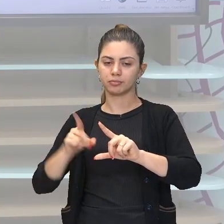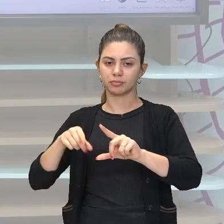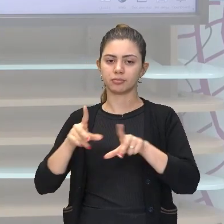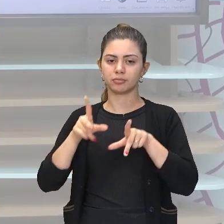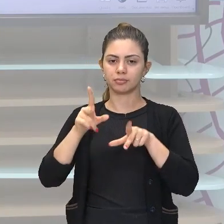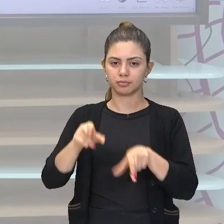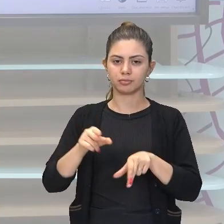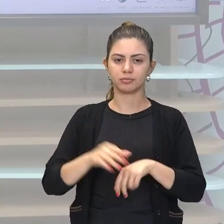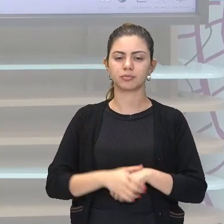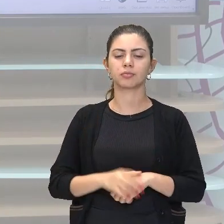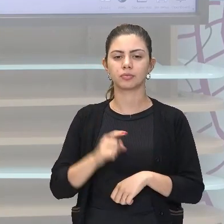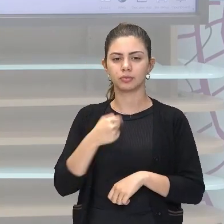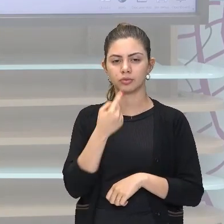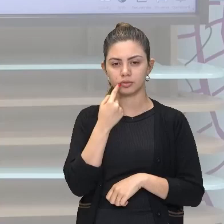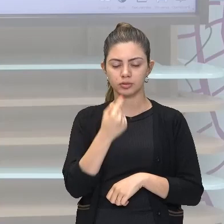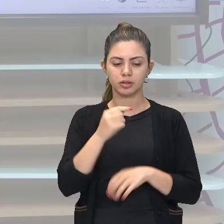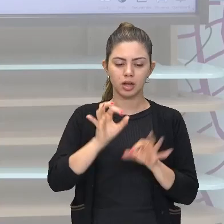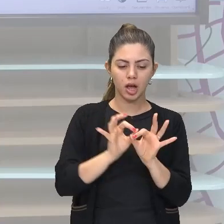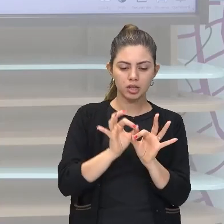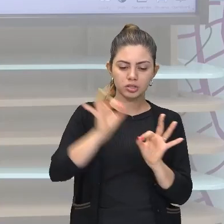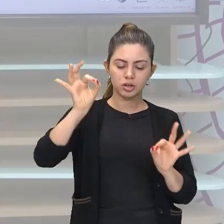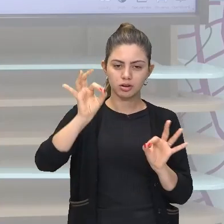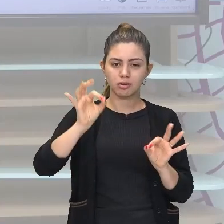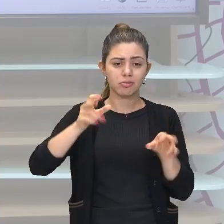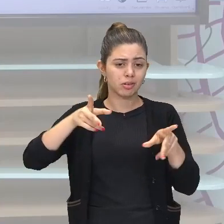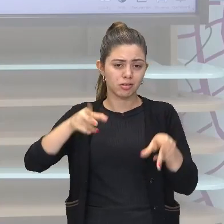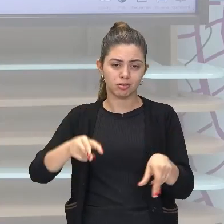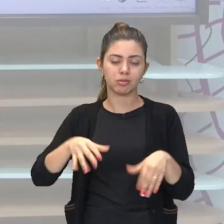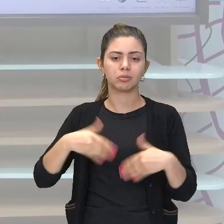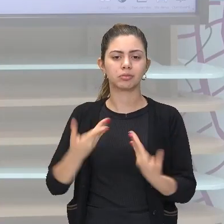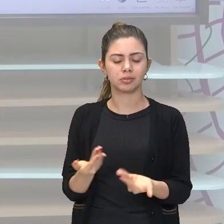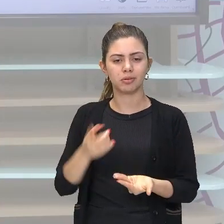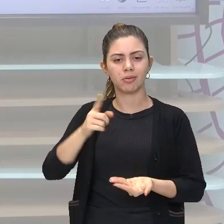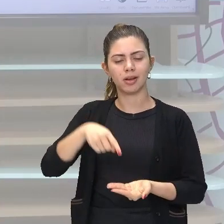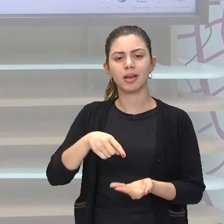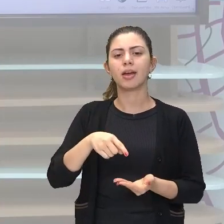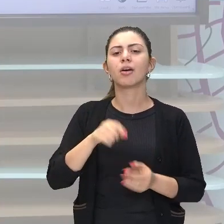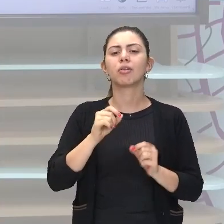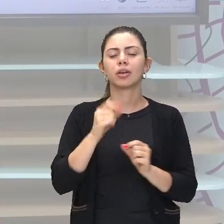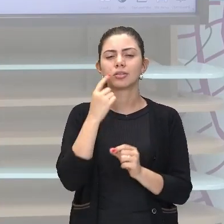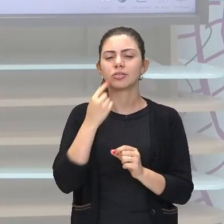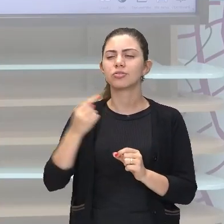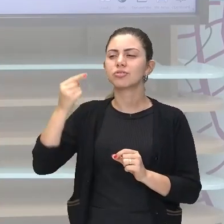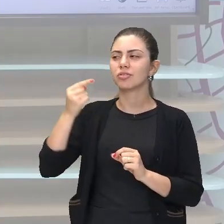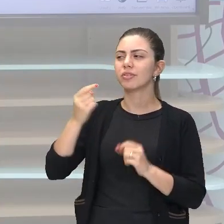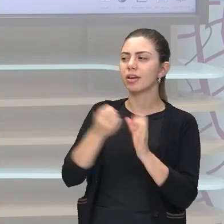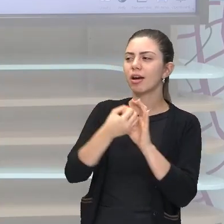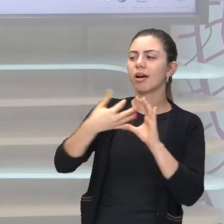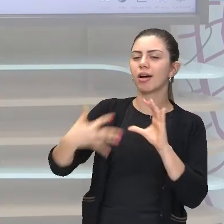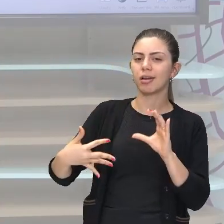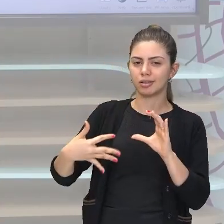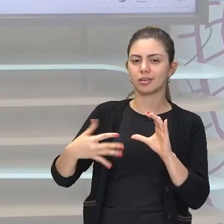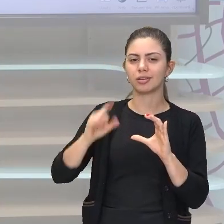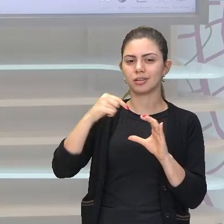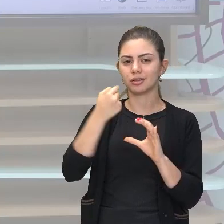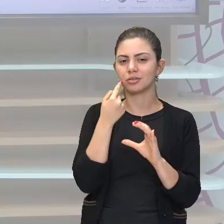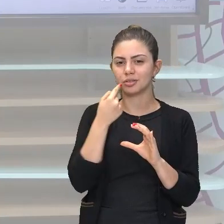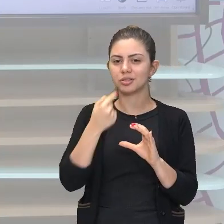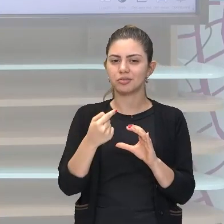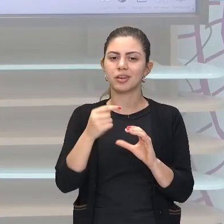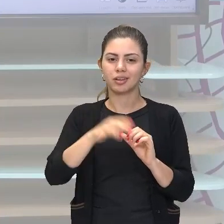depois que eu traço exatamente a diagonal. Então, são essas propriedades que encorpam o